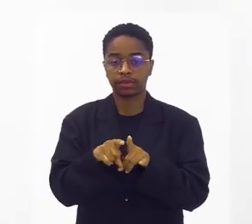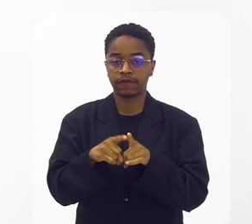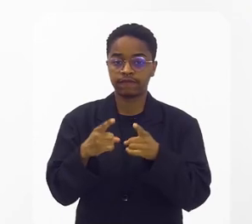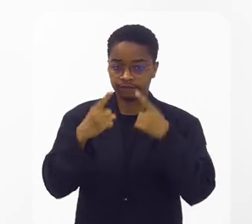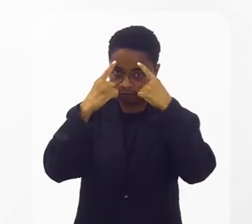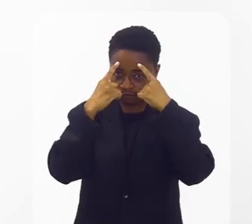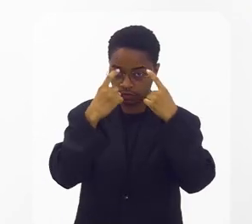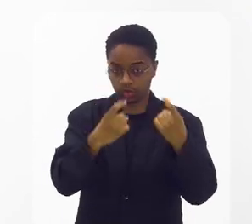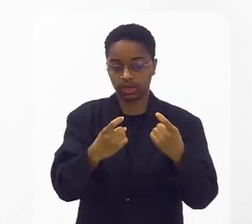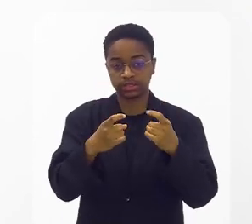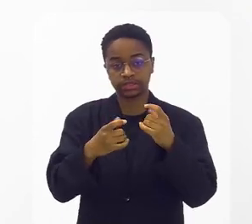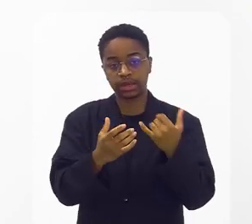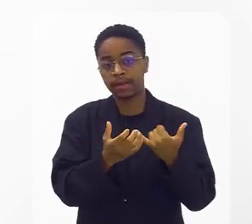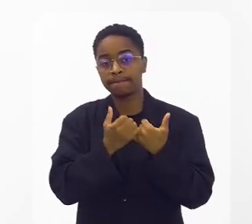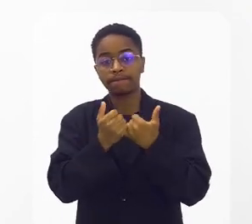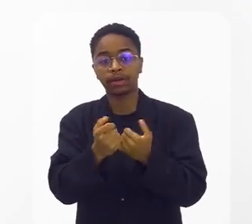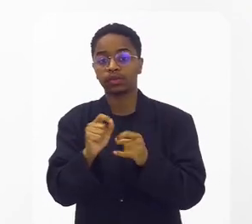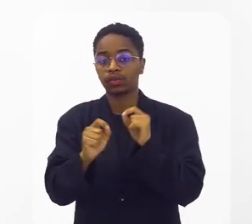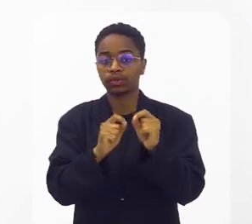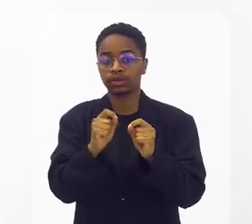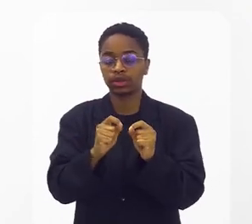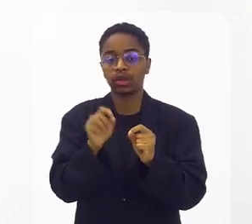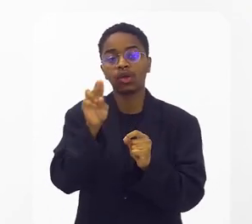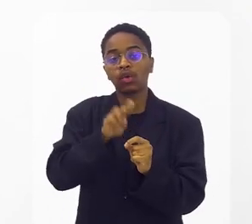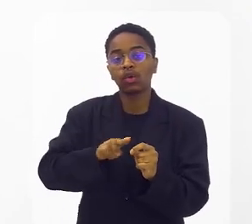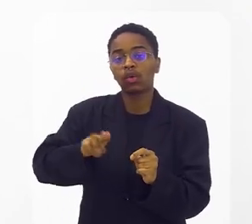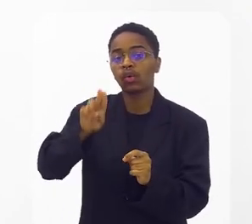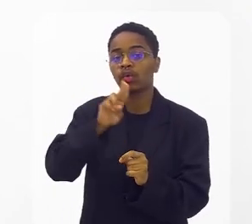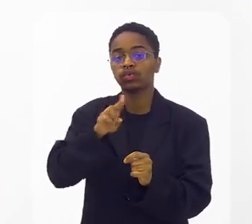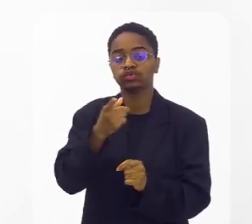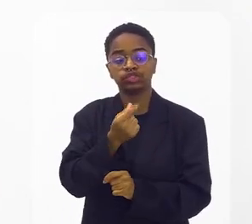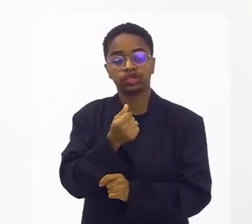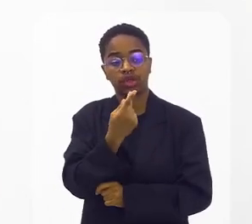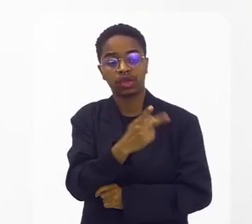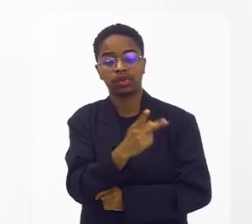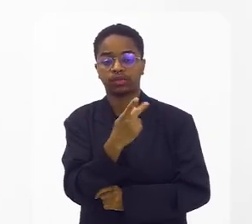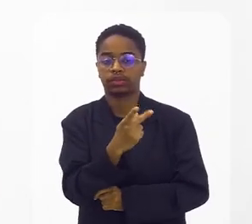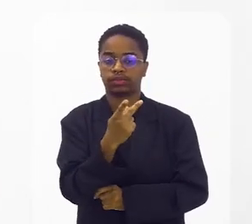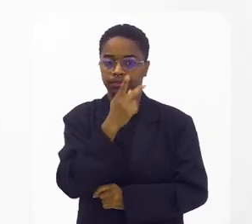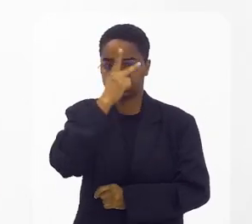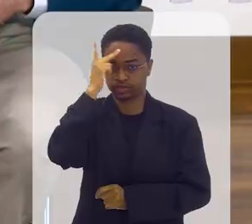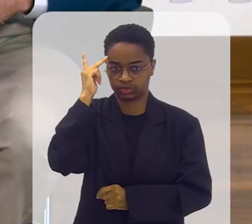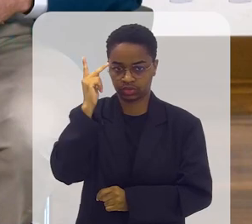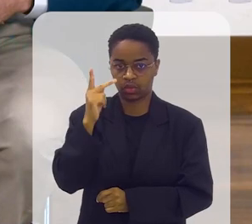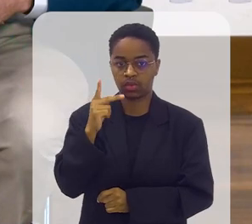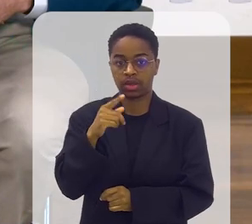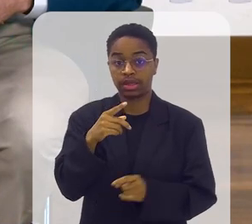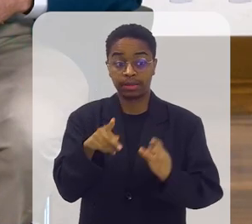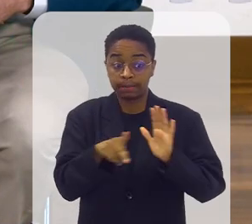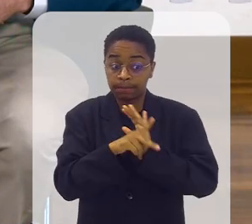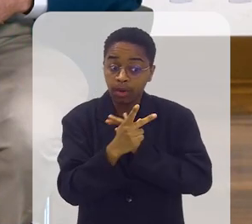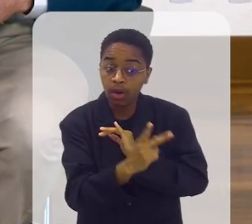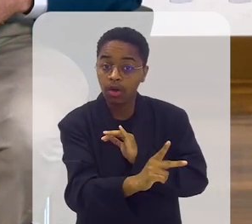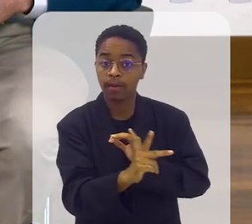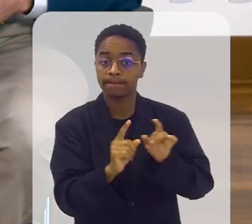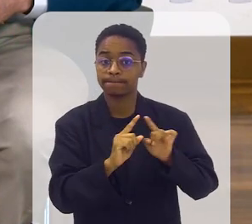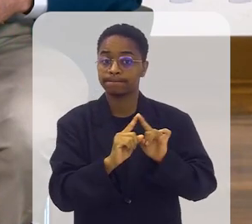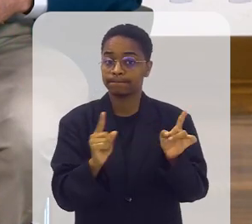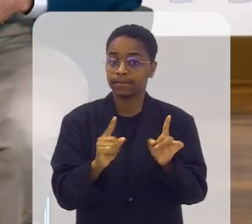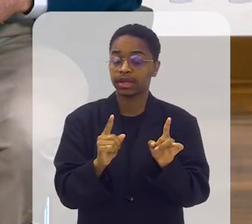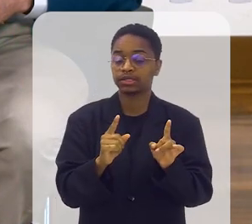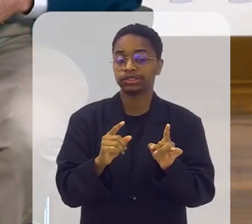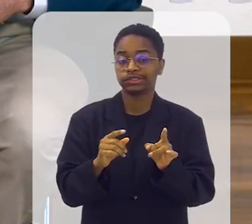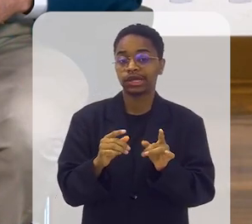patrimonial, que é o uso indevido do recurso que é da pessoa idosa, que é para ela, e aí ela